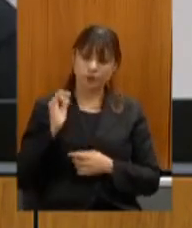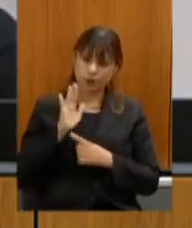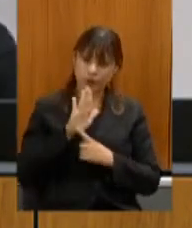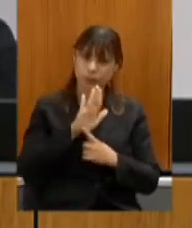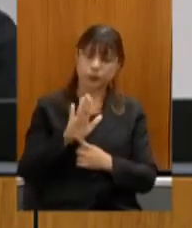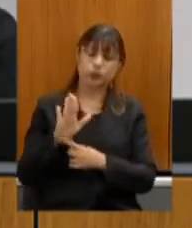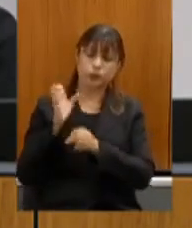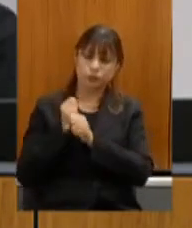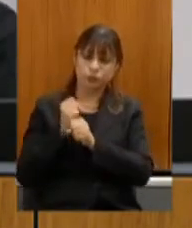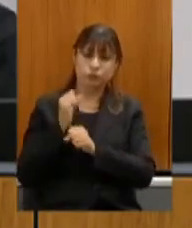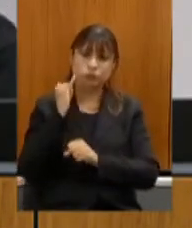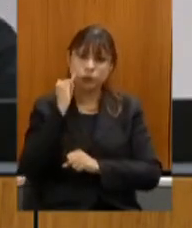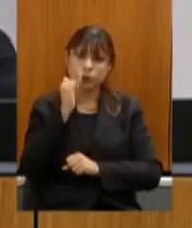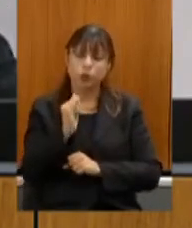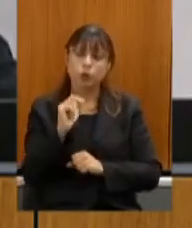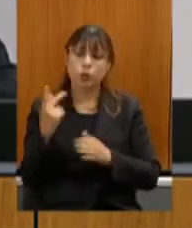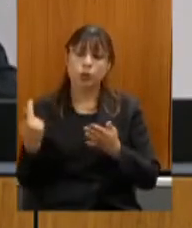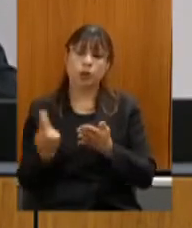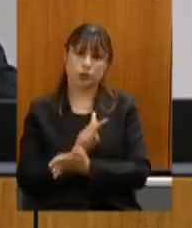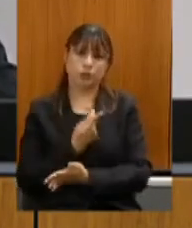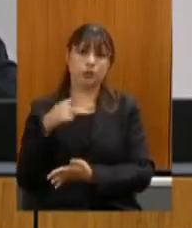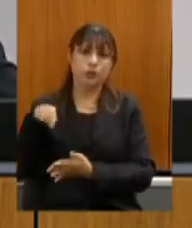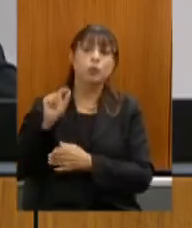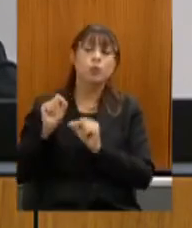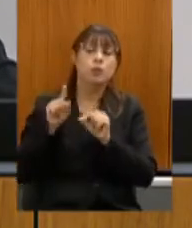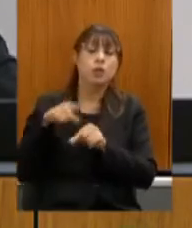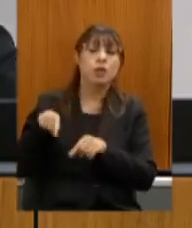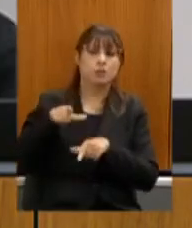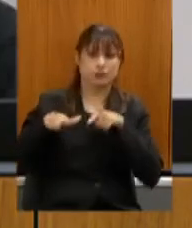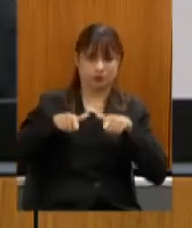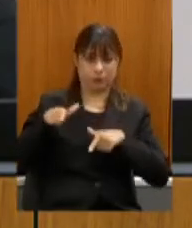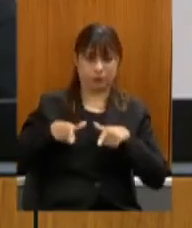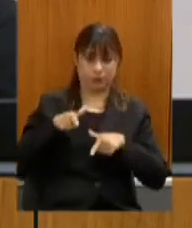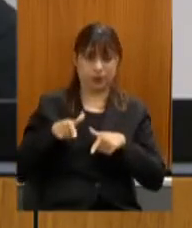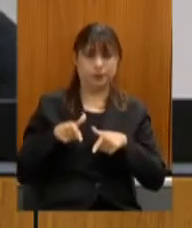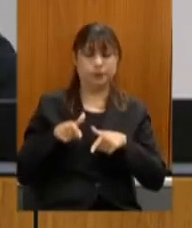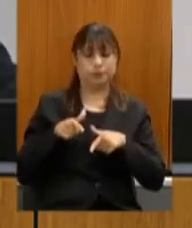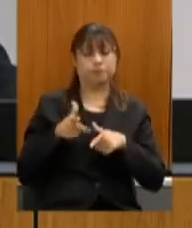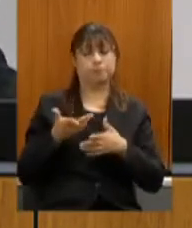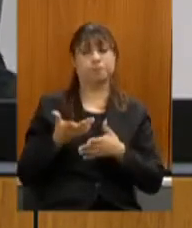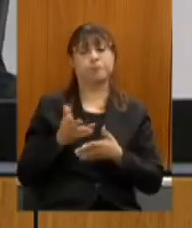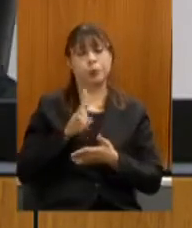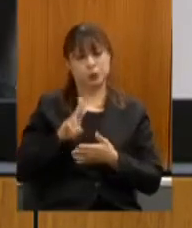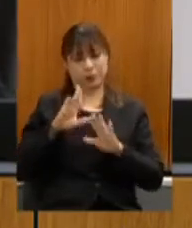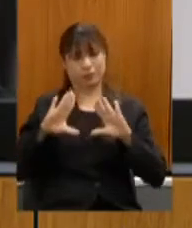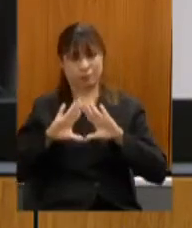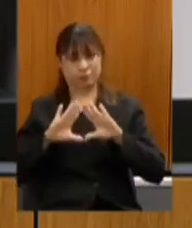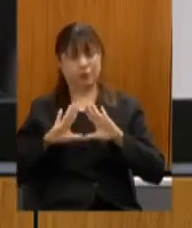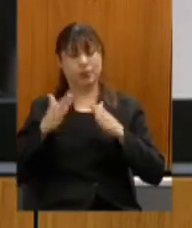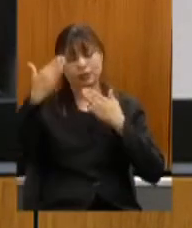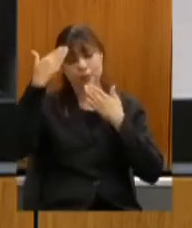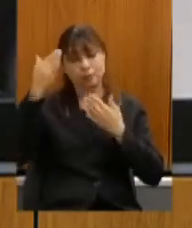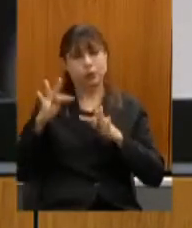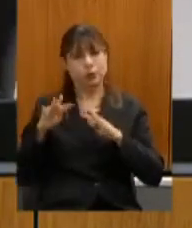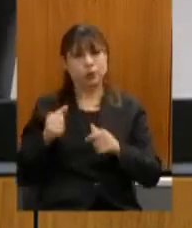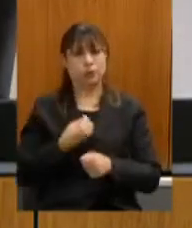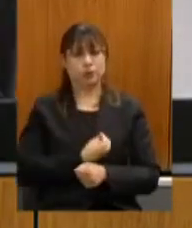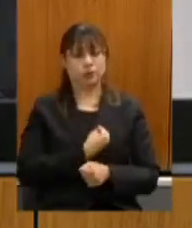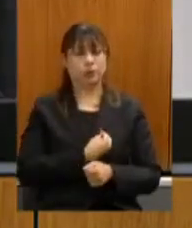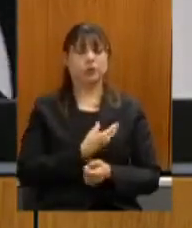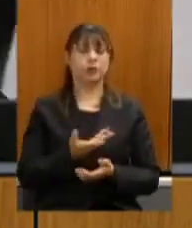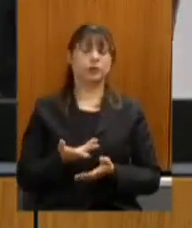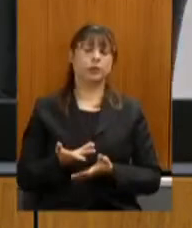de contas uma prestação de contas através da Assembleia agradecer todos os membros da Comissão